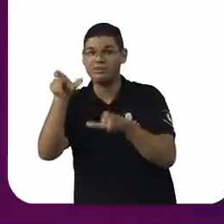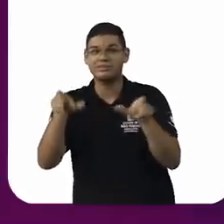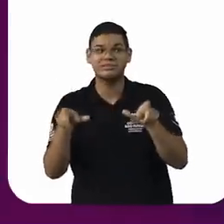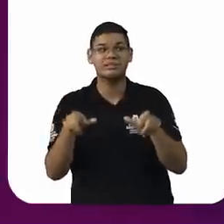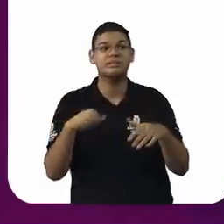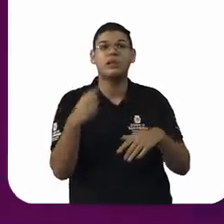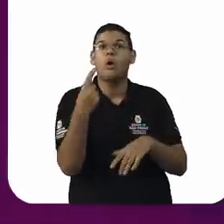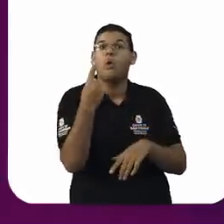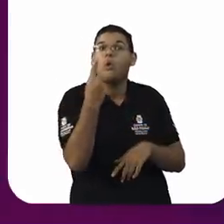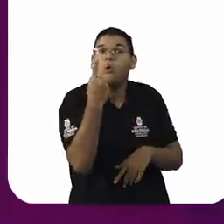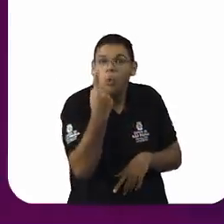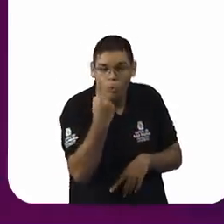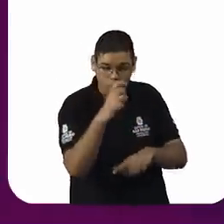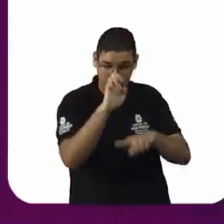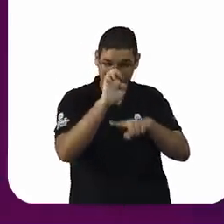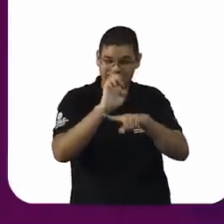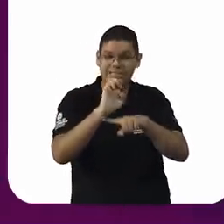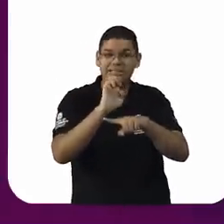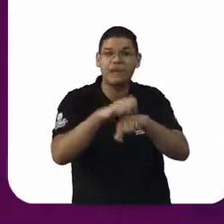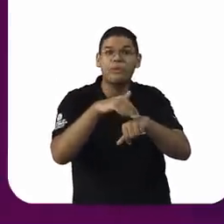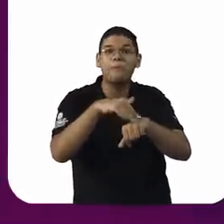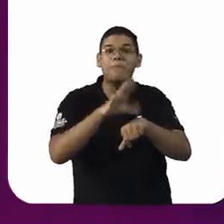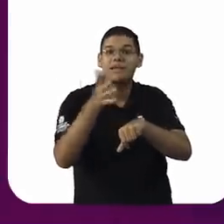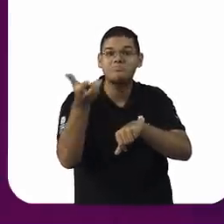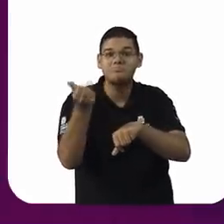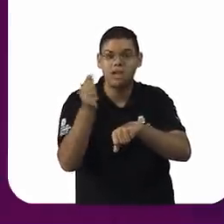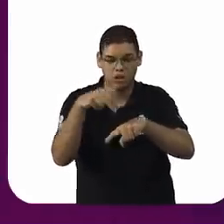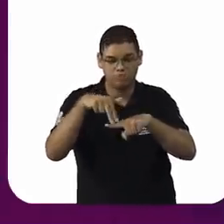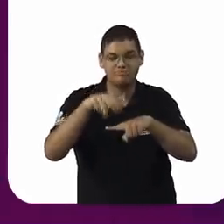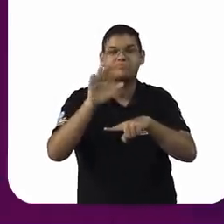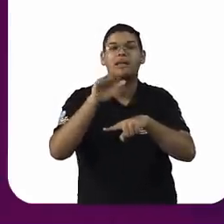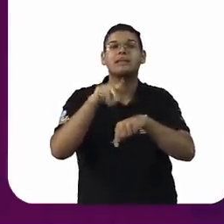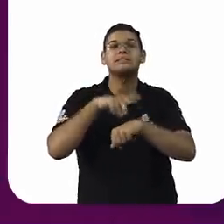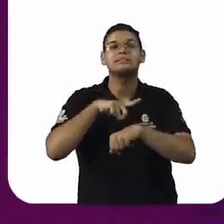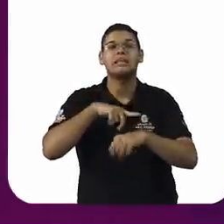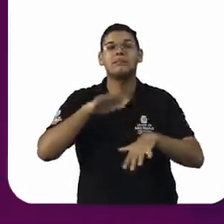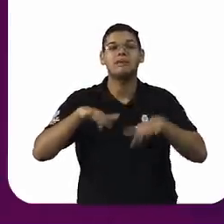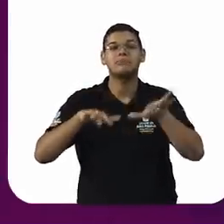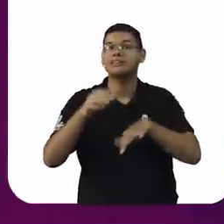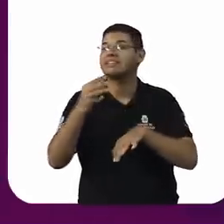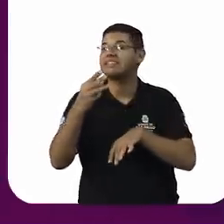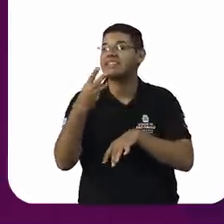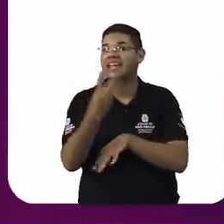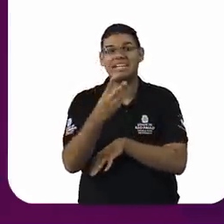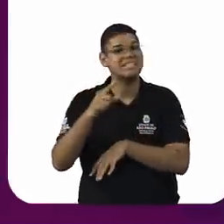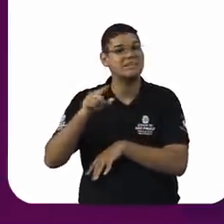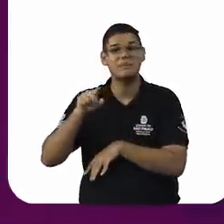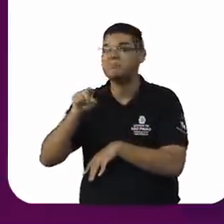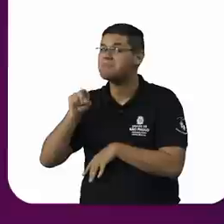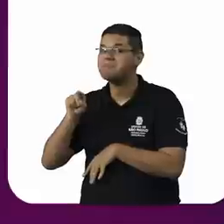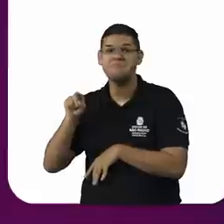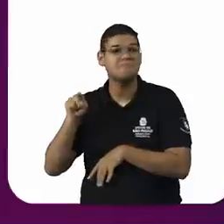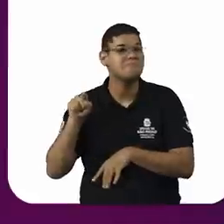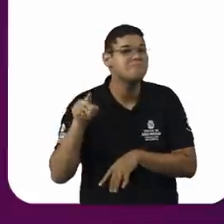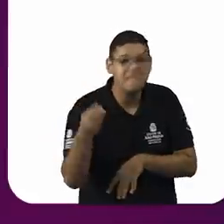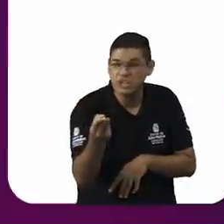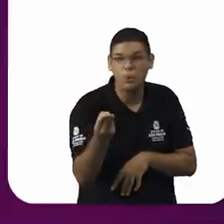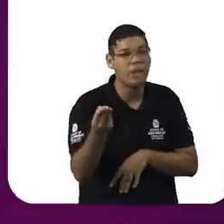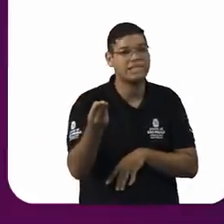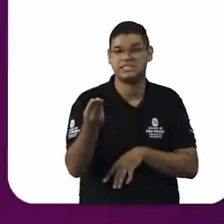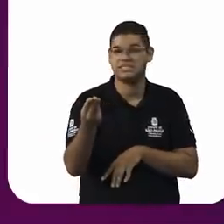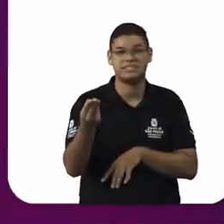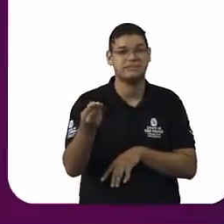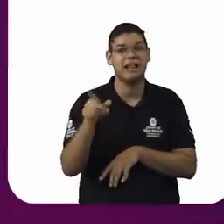que, em um dos estados mais brancos do Brasil, você tem aproximadamente 3,5 milhões de macumbeiros no Rio Grande do Sul.